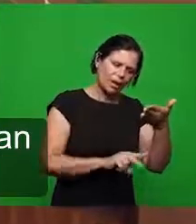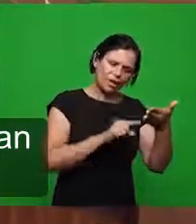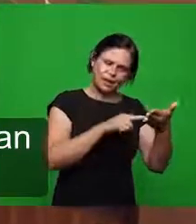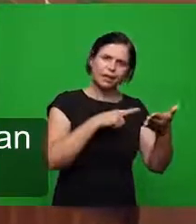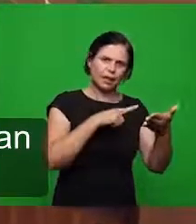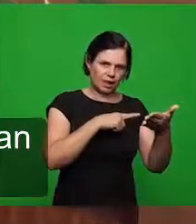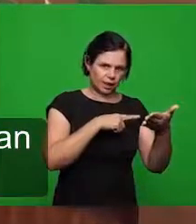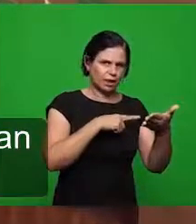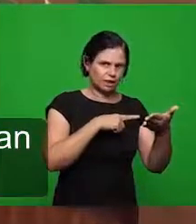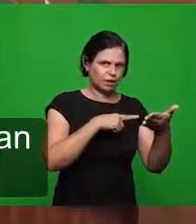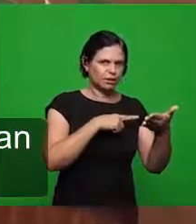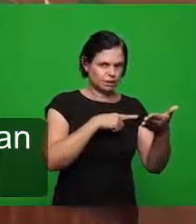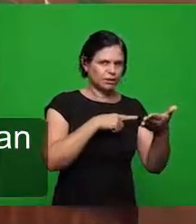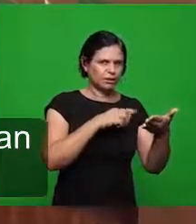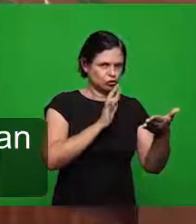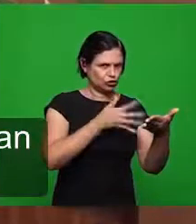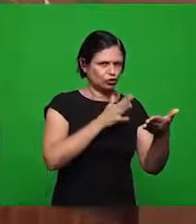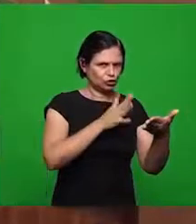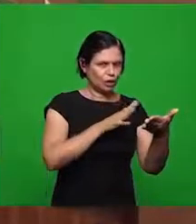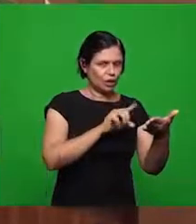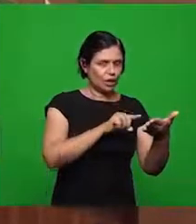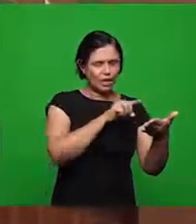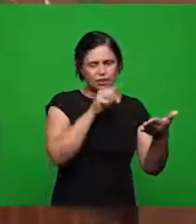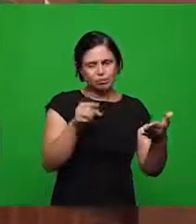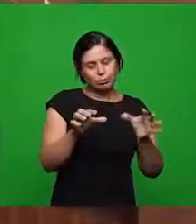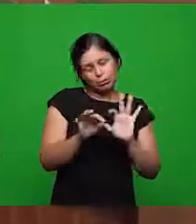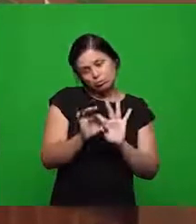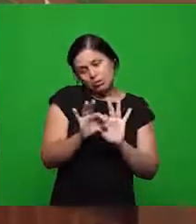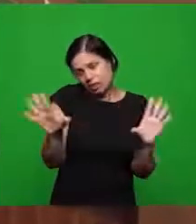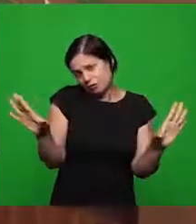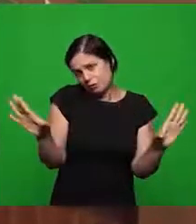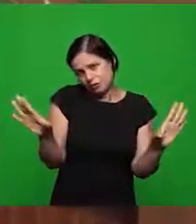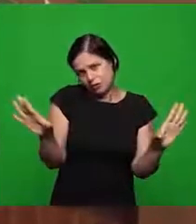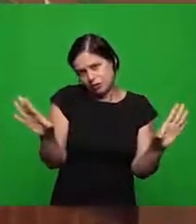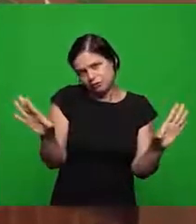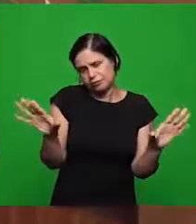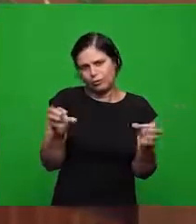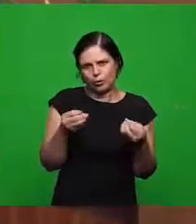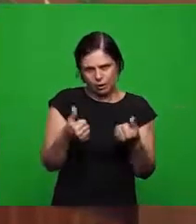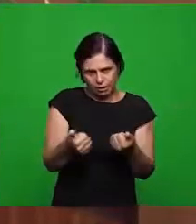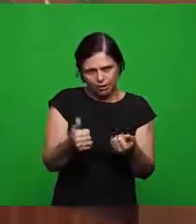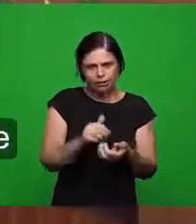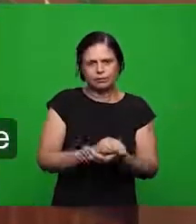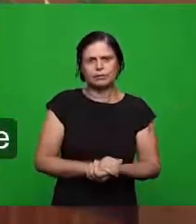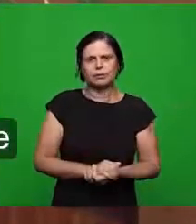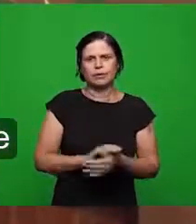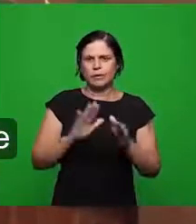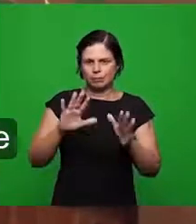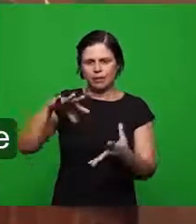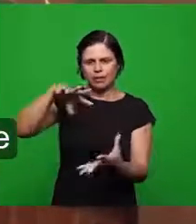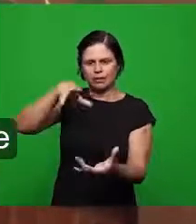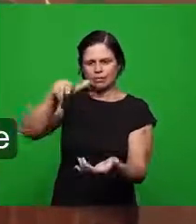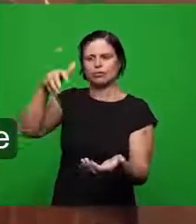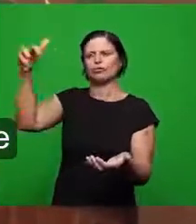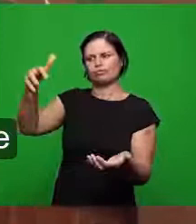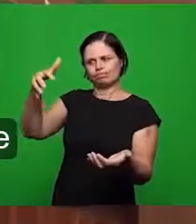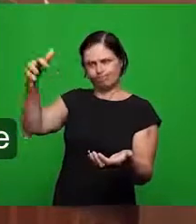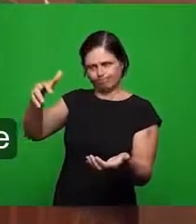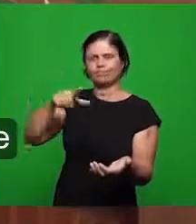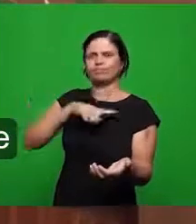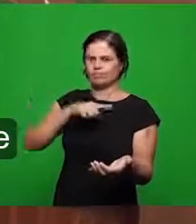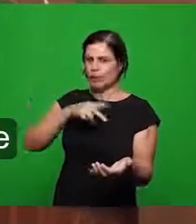ensino e a instrução e poderão agir da forma como melhor entenderem mas o satélite irá